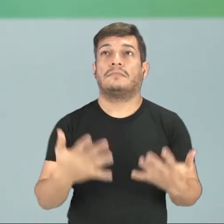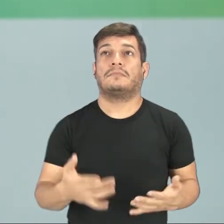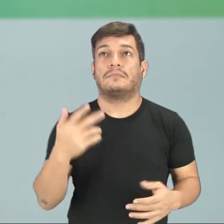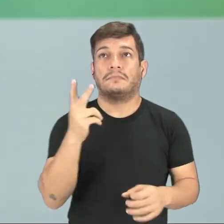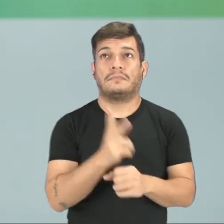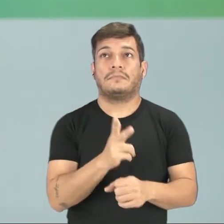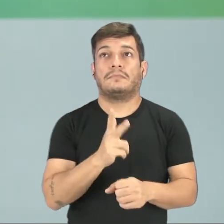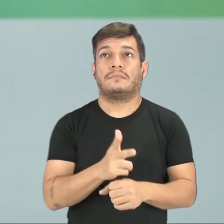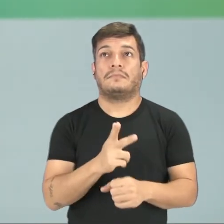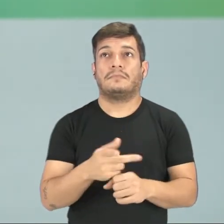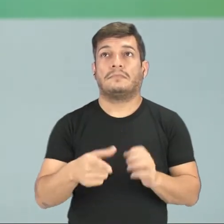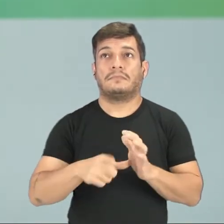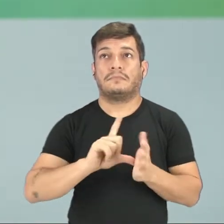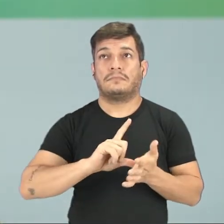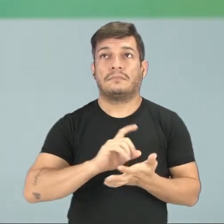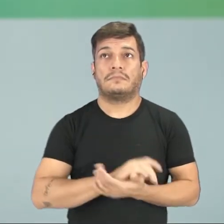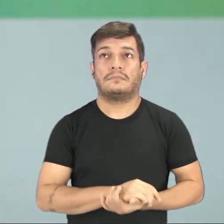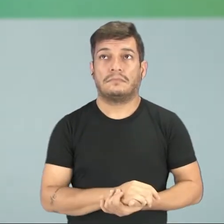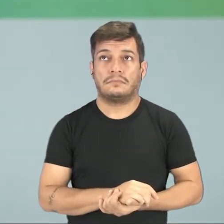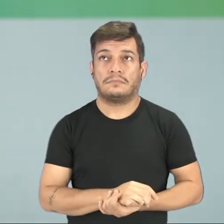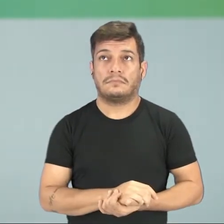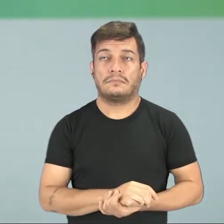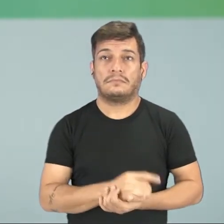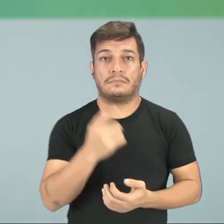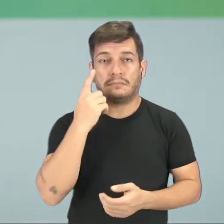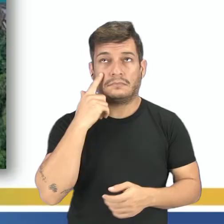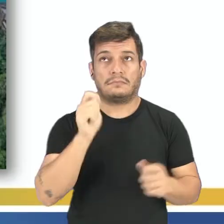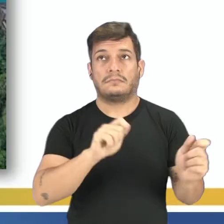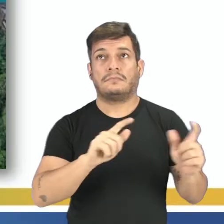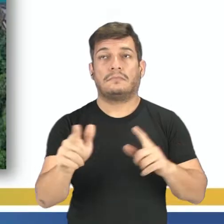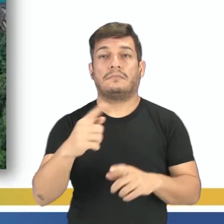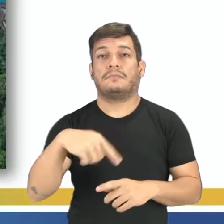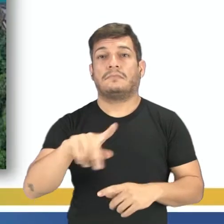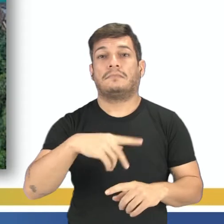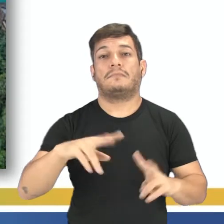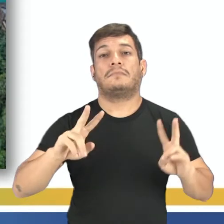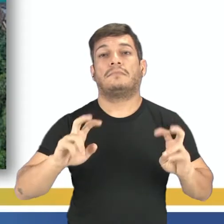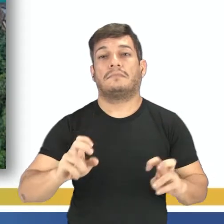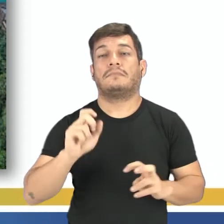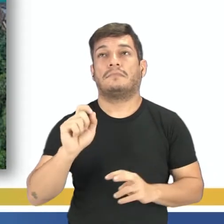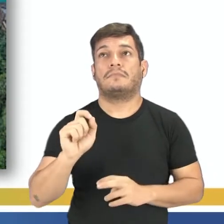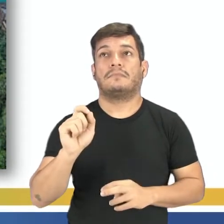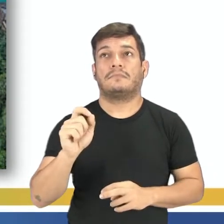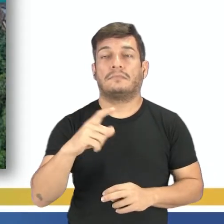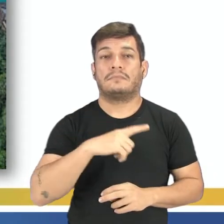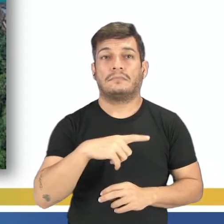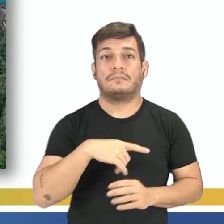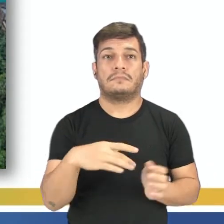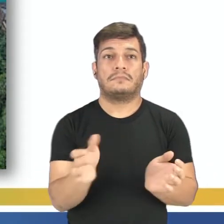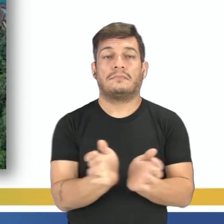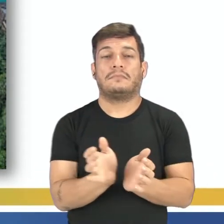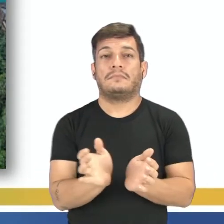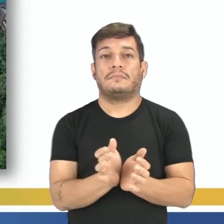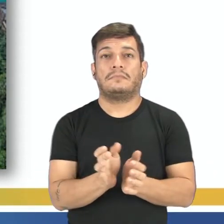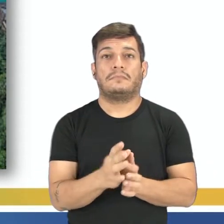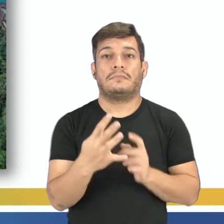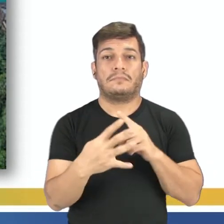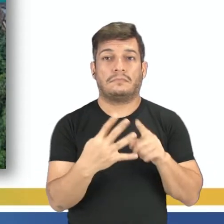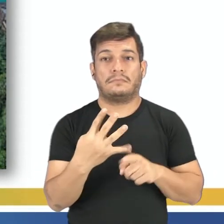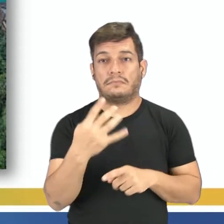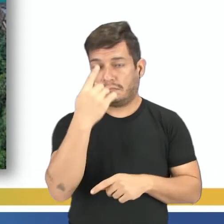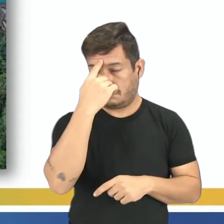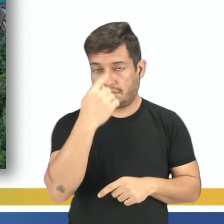videoaula anterior. Tem tela, vocês podem visualizar. Eu tenho um conjunto de quatro